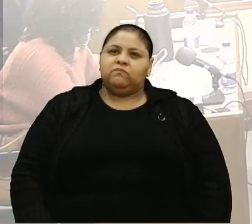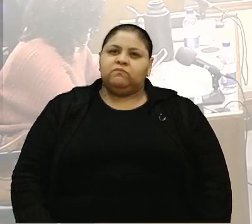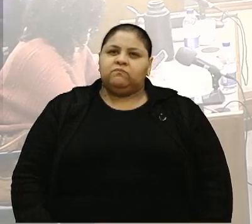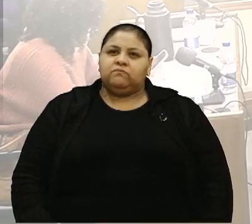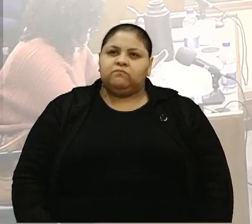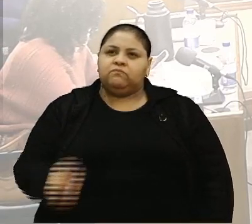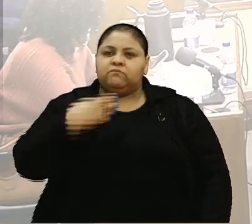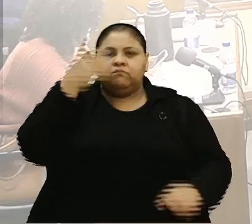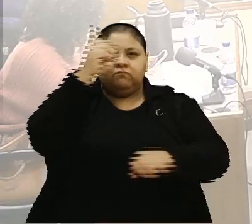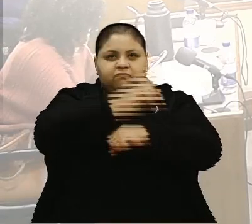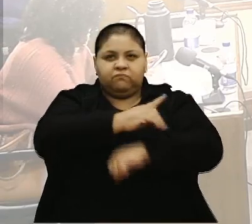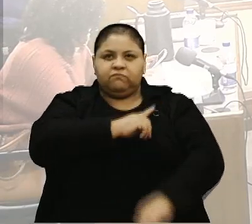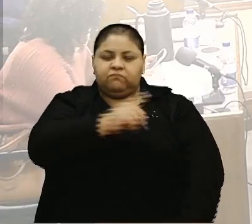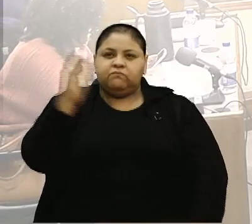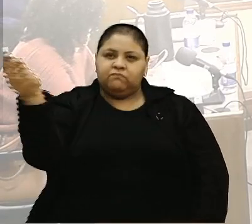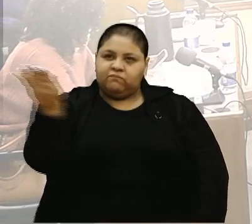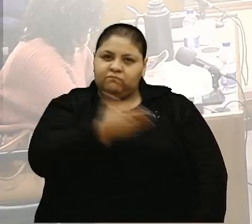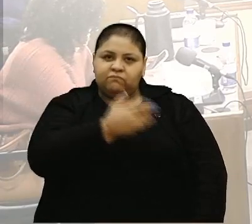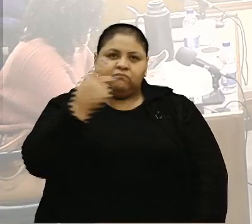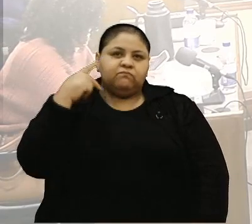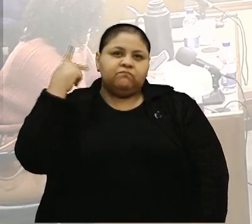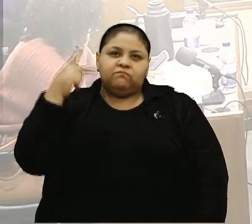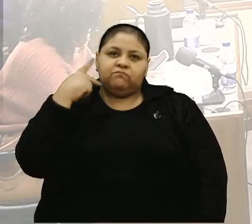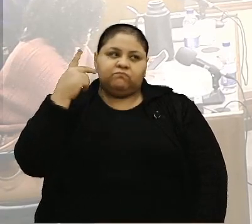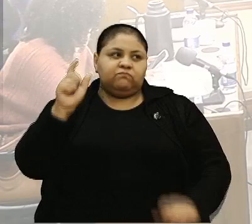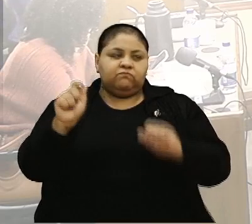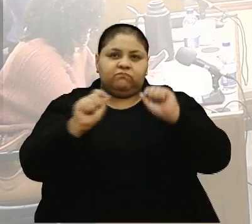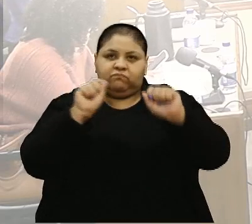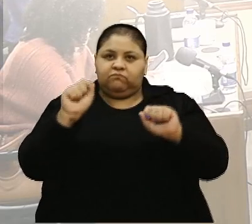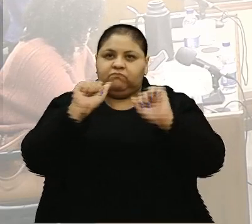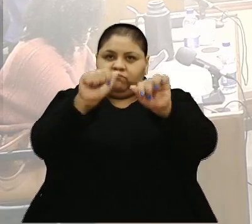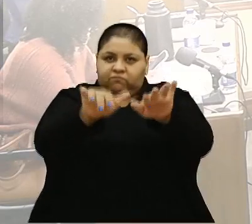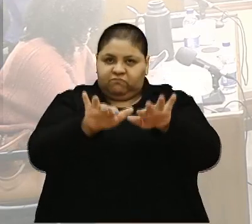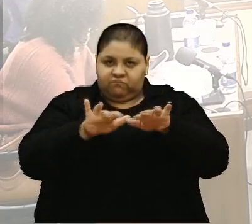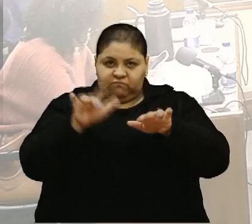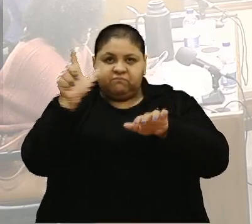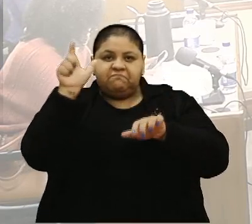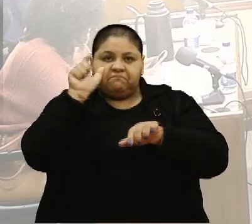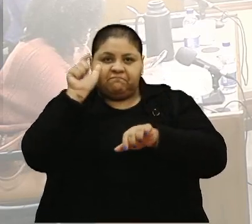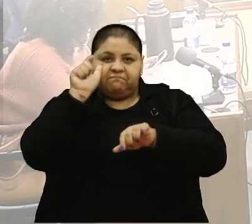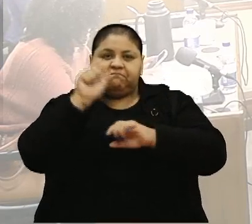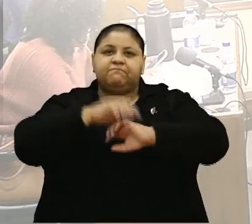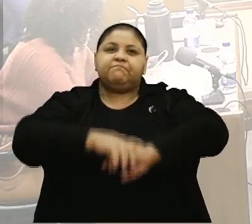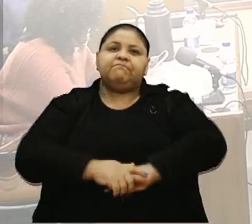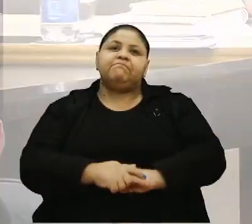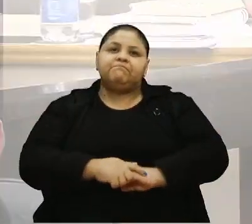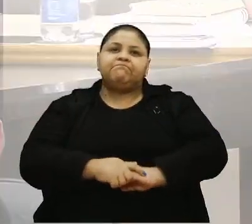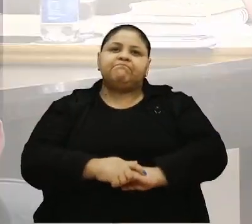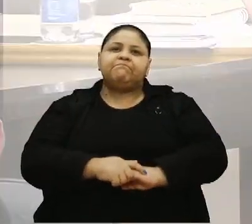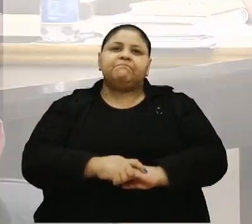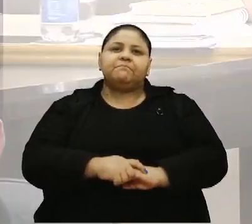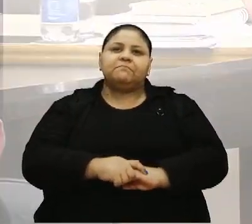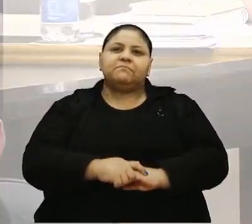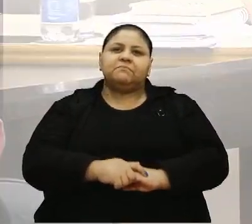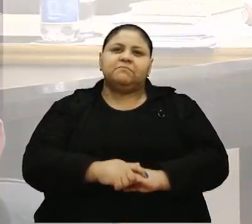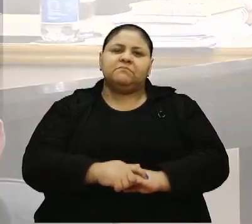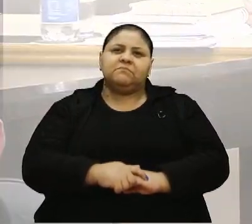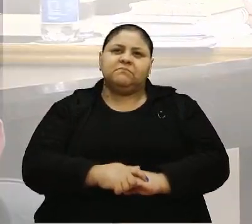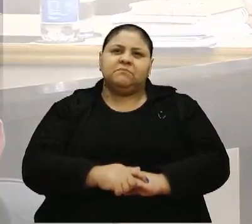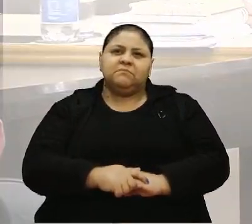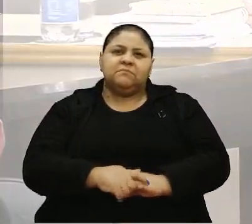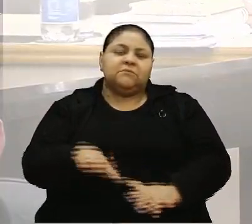Bom dia, senhora presidente, nobres colegas vereadores, a quem está aqui no plenário nos assistindo, aos nossos